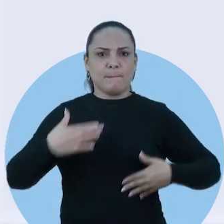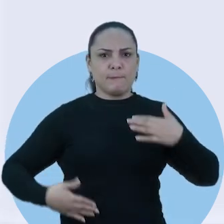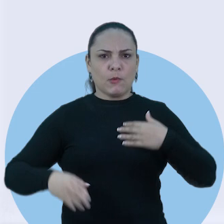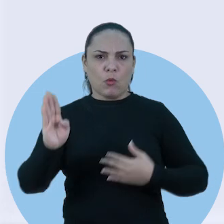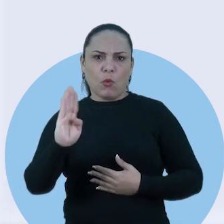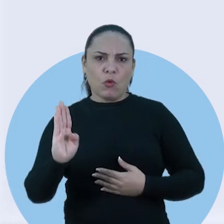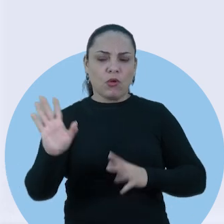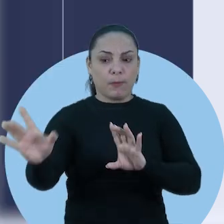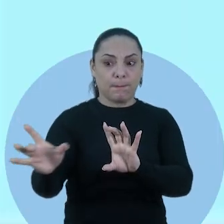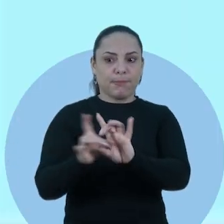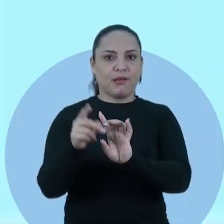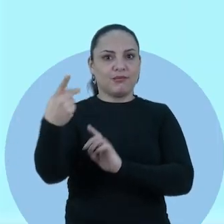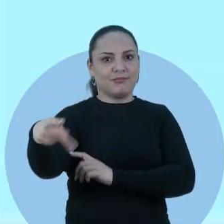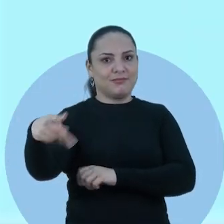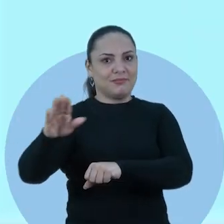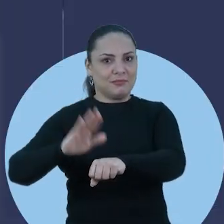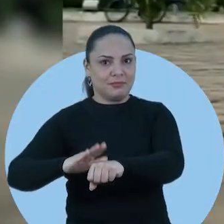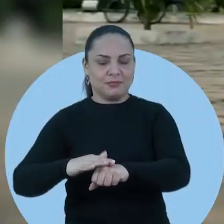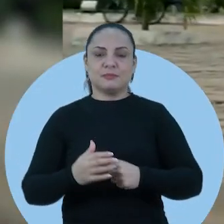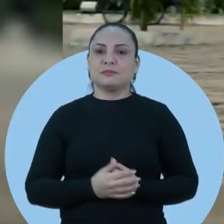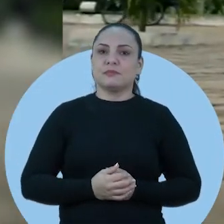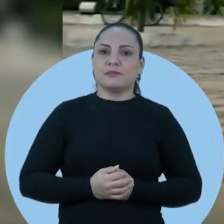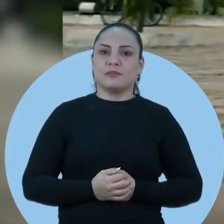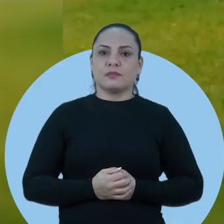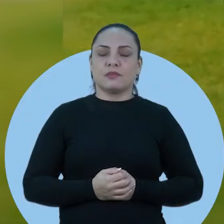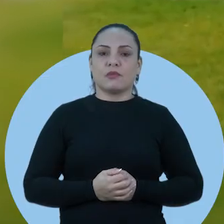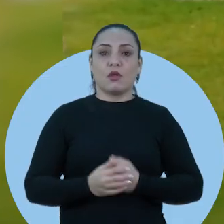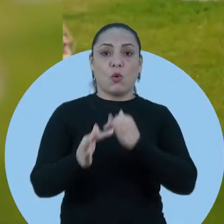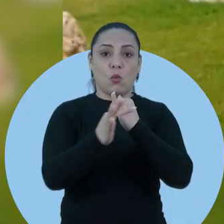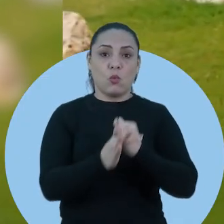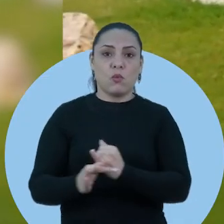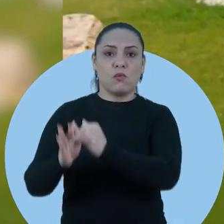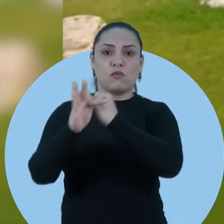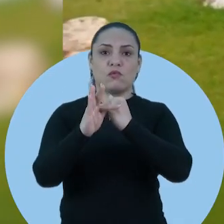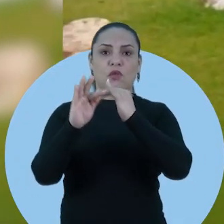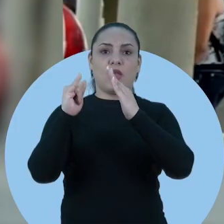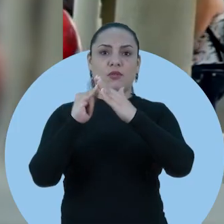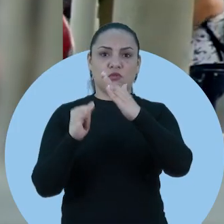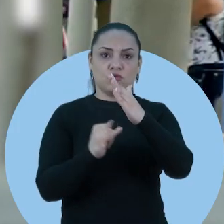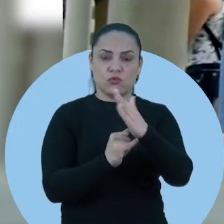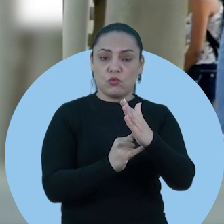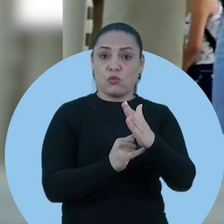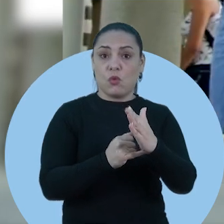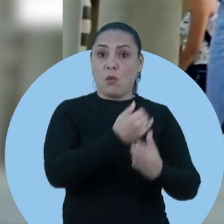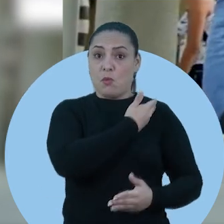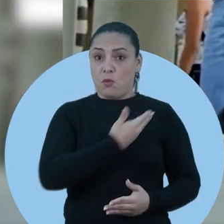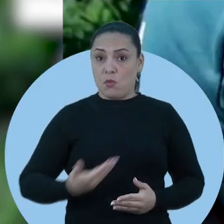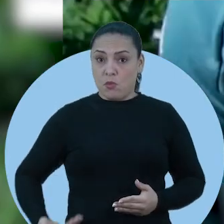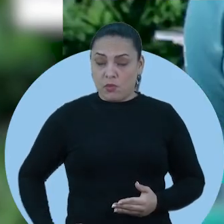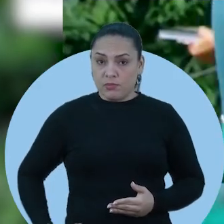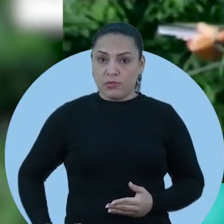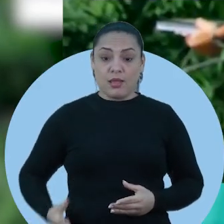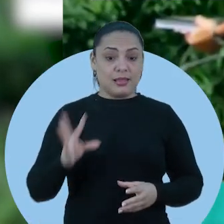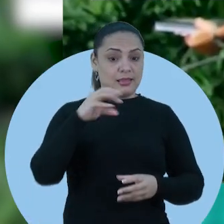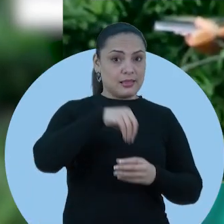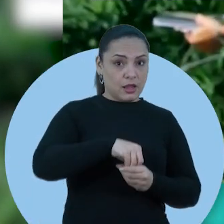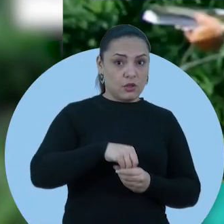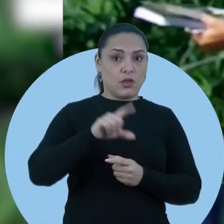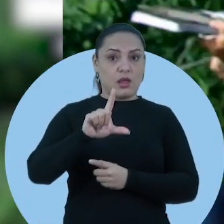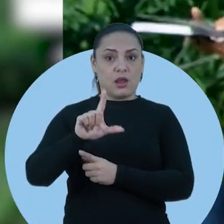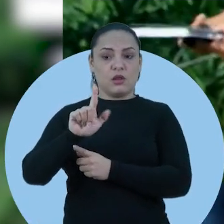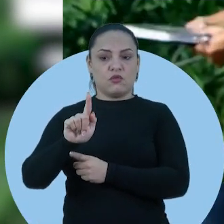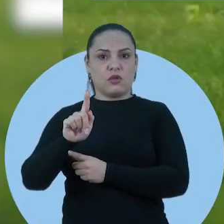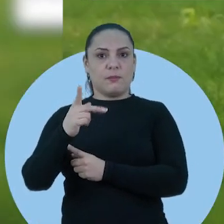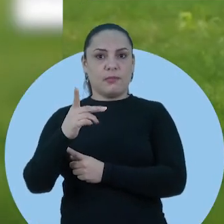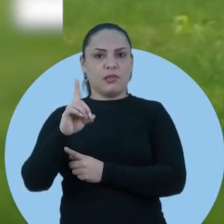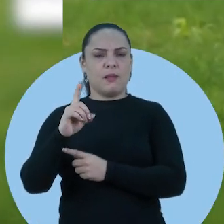biométricos que estão ligados ao indivíduo. O IFCE é uma instituição pública e, de acordo com LGPD, deverá